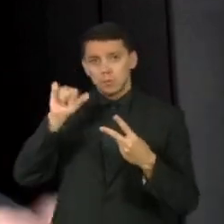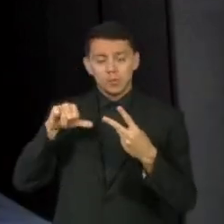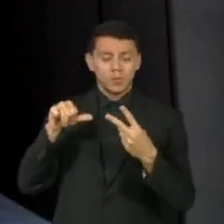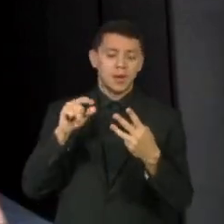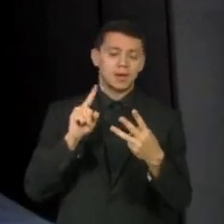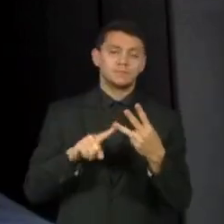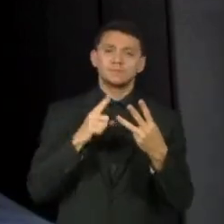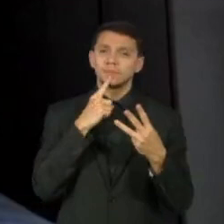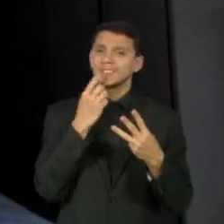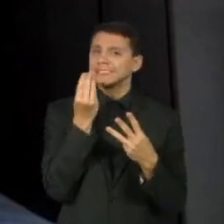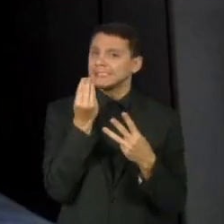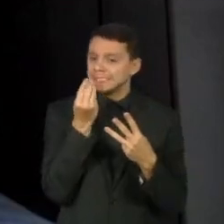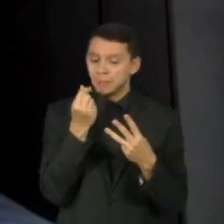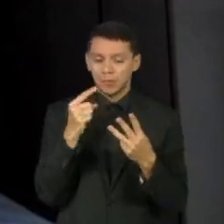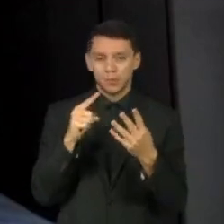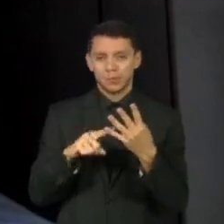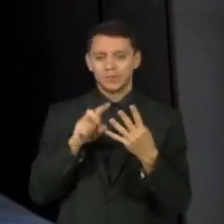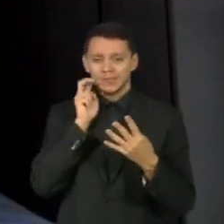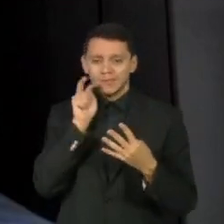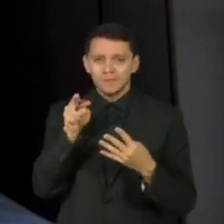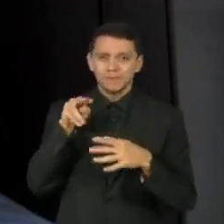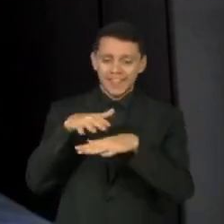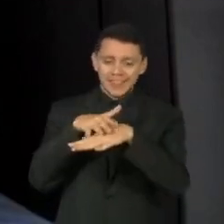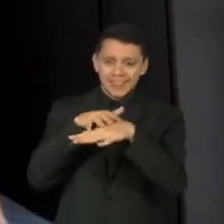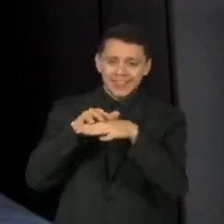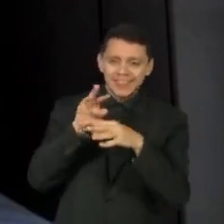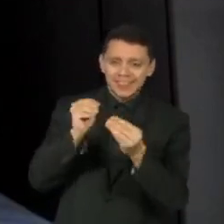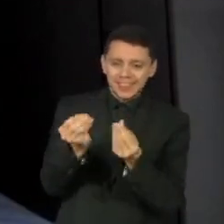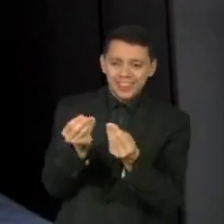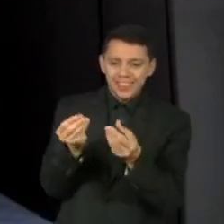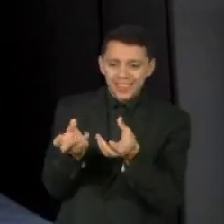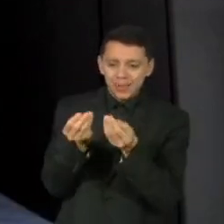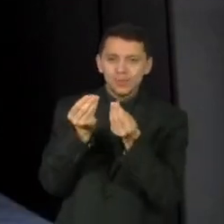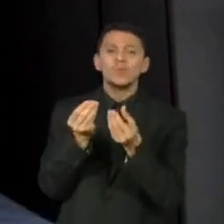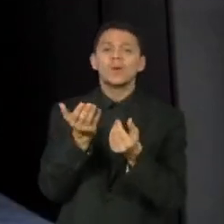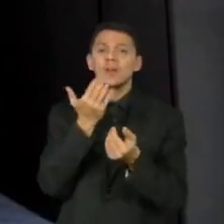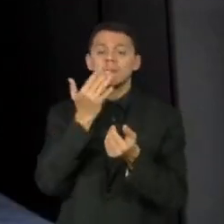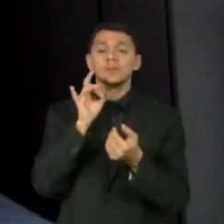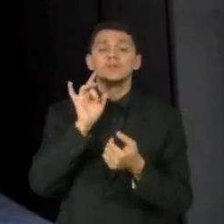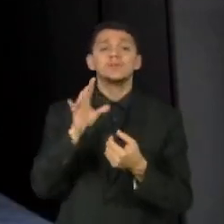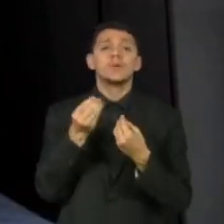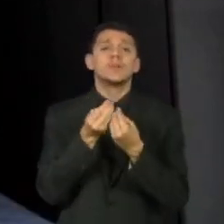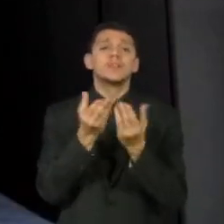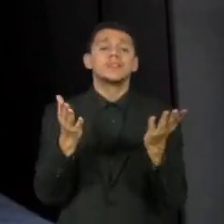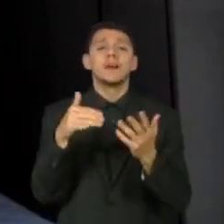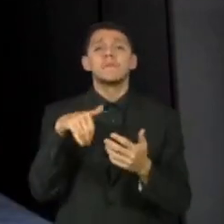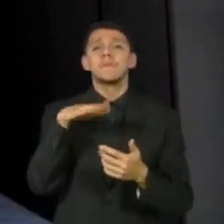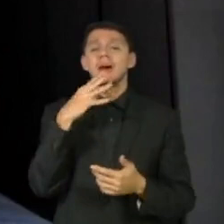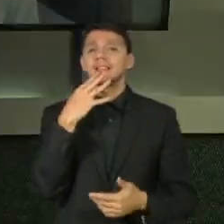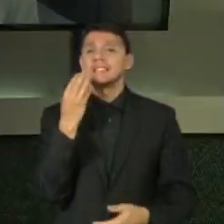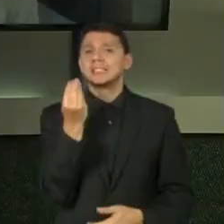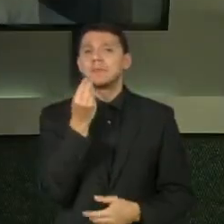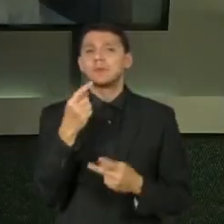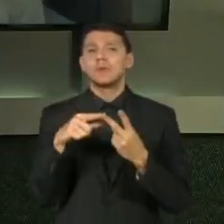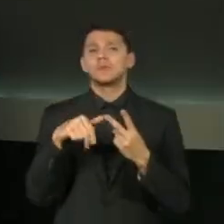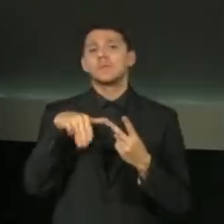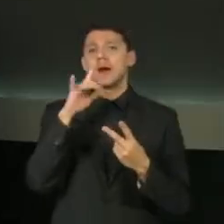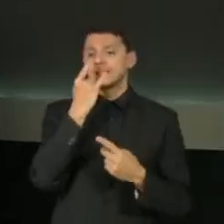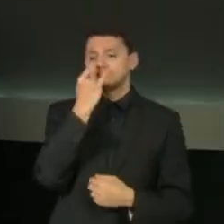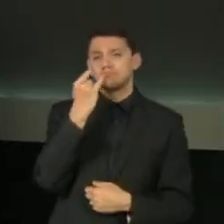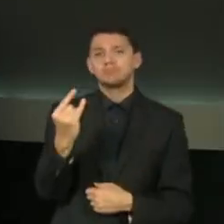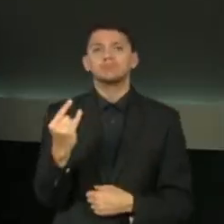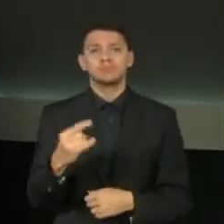mudar o paladar, a textura do alimento, para tornar esses alimentos mais saborosos, mais atrativos.